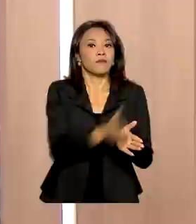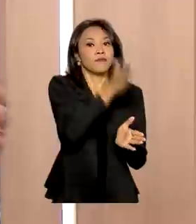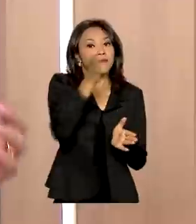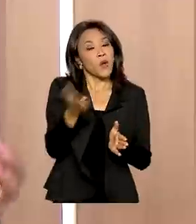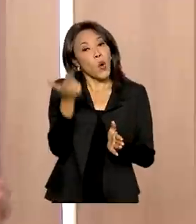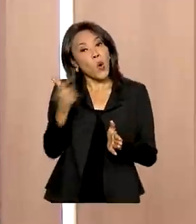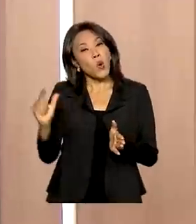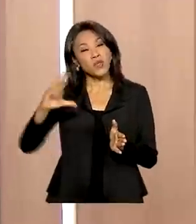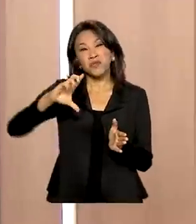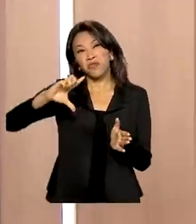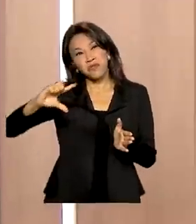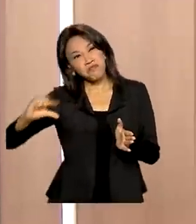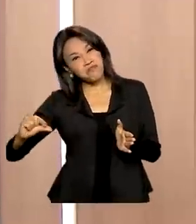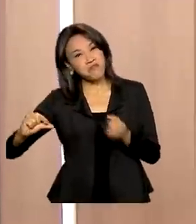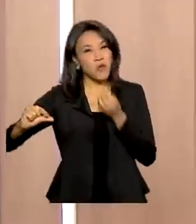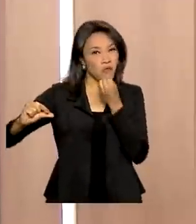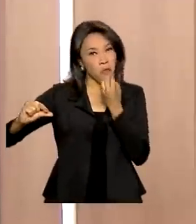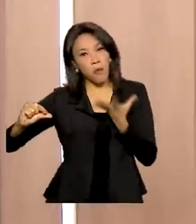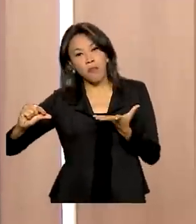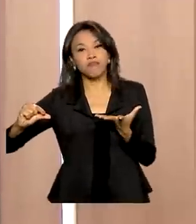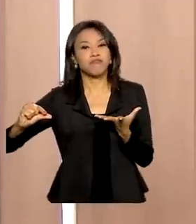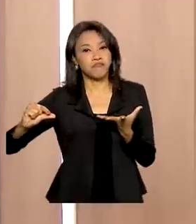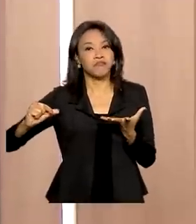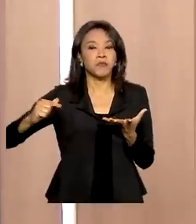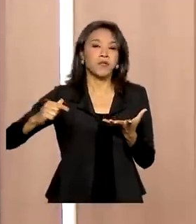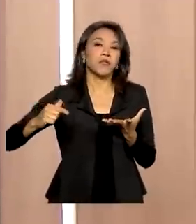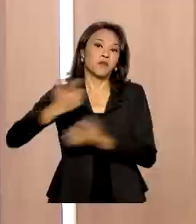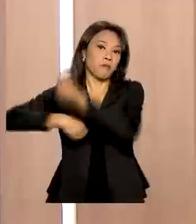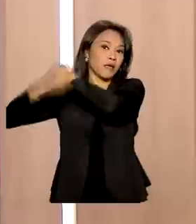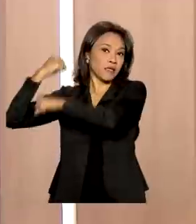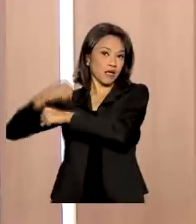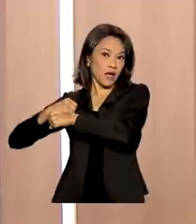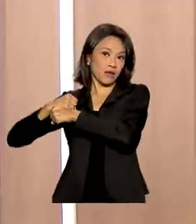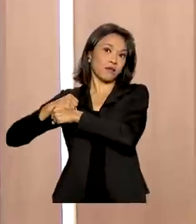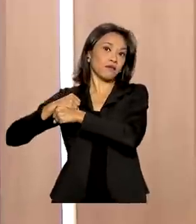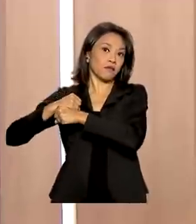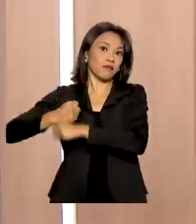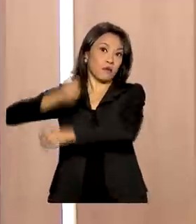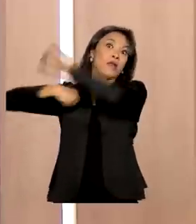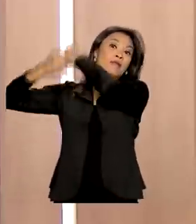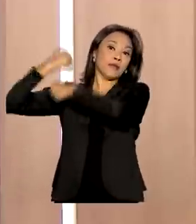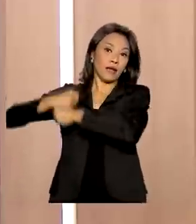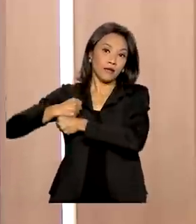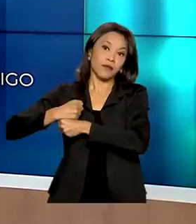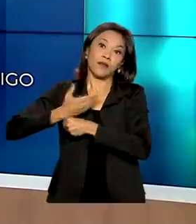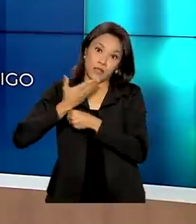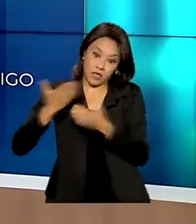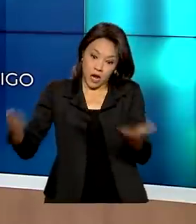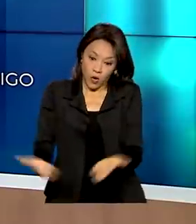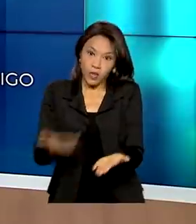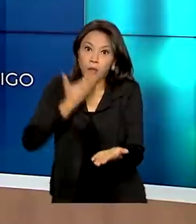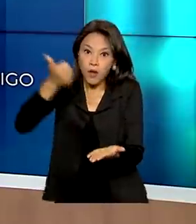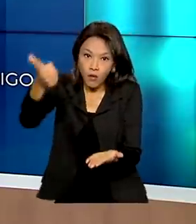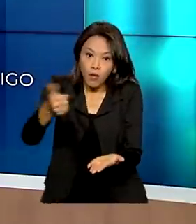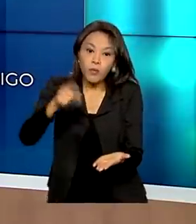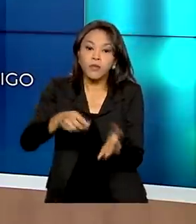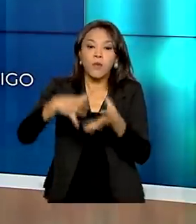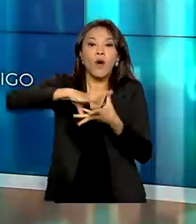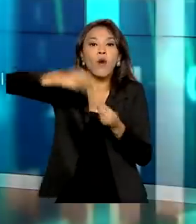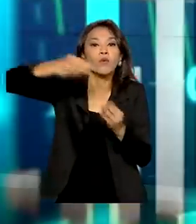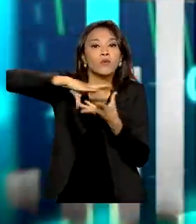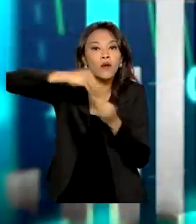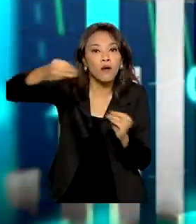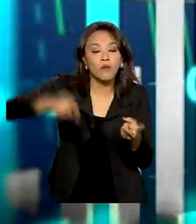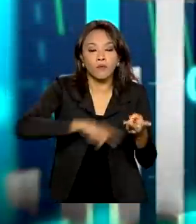que não tiveram desempenho tão bom em 2020 e 2021, agora estão com desempenho melhor ainda. É o caso, por exemplo, do algodão,